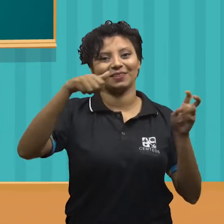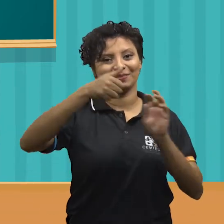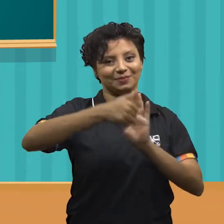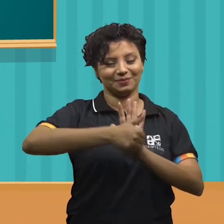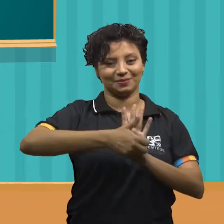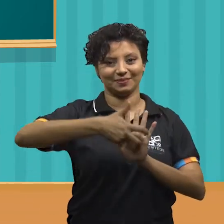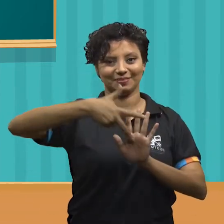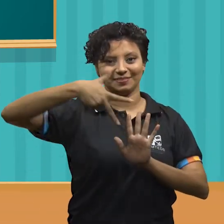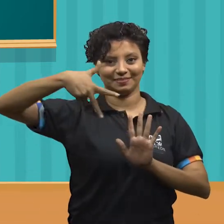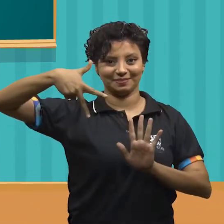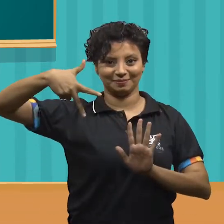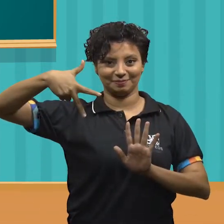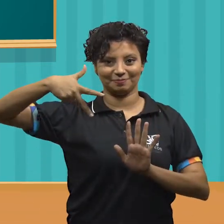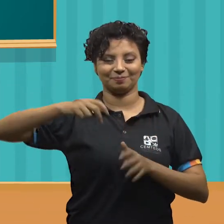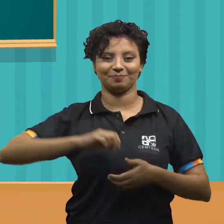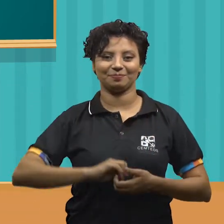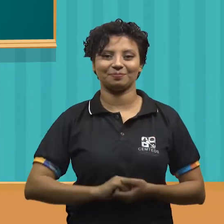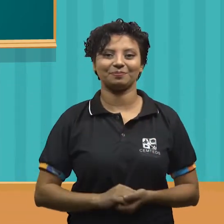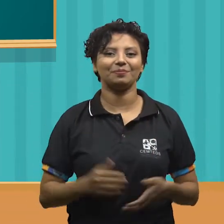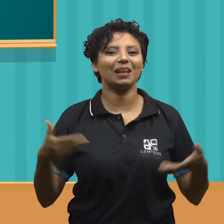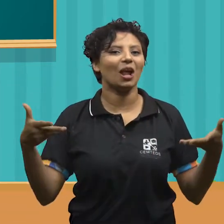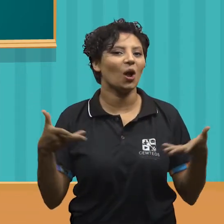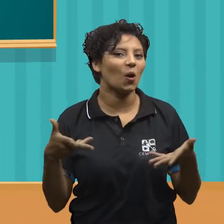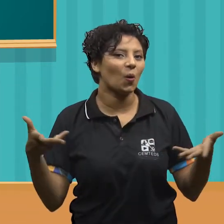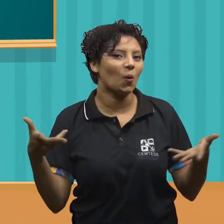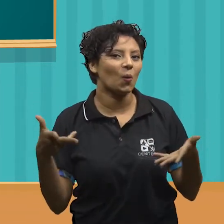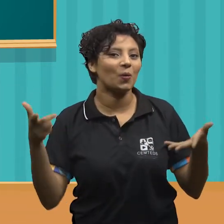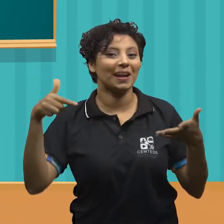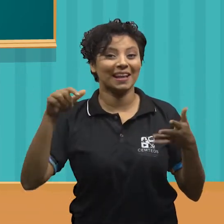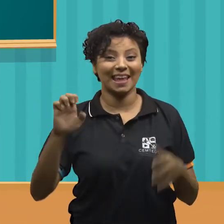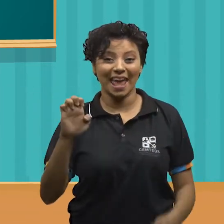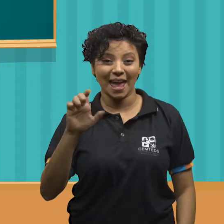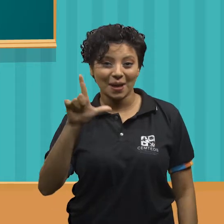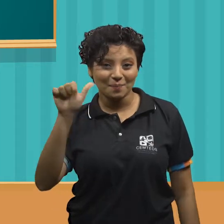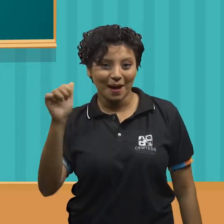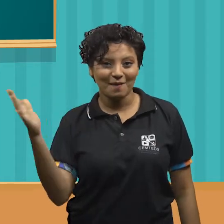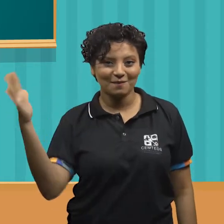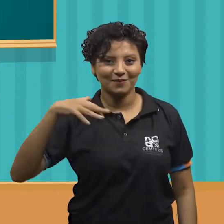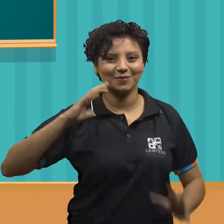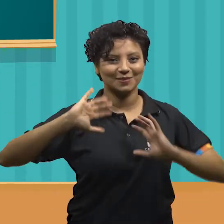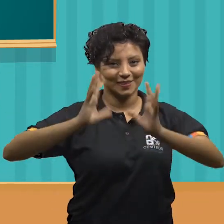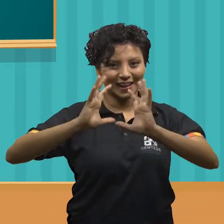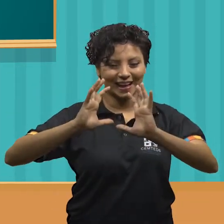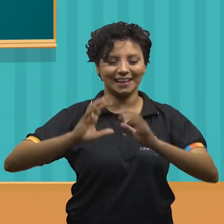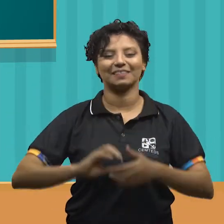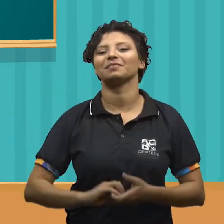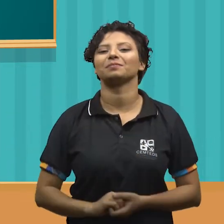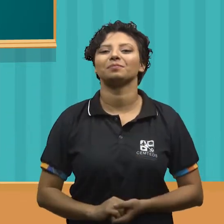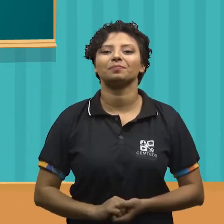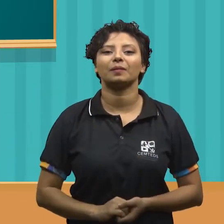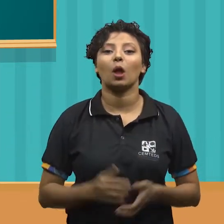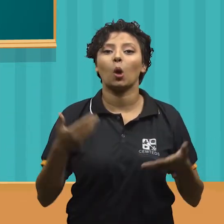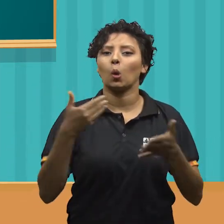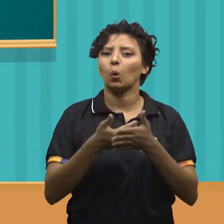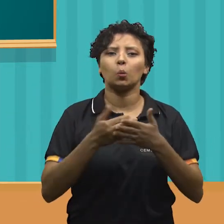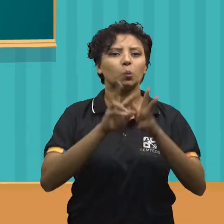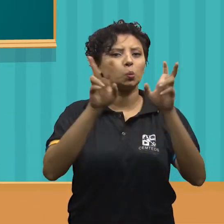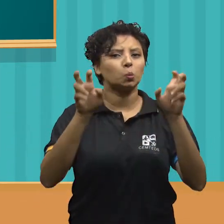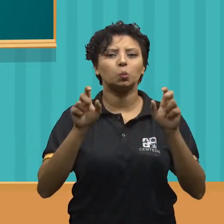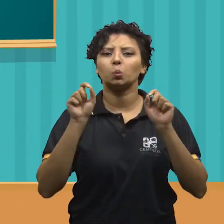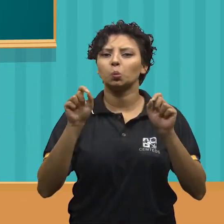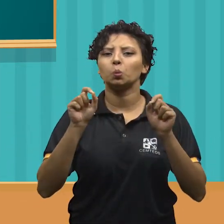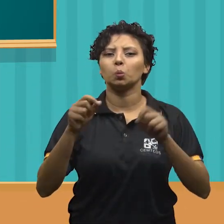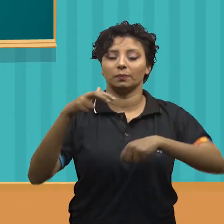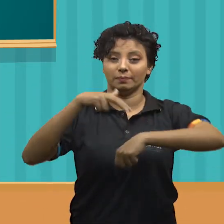do Centro de Mídias Educacionais da CEMED e eu estou aqui no quadro, eba, vamos jogar? Hoje iremos estudar sobre